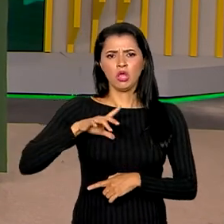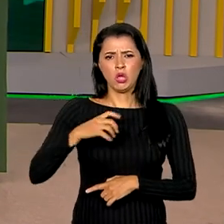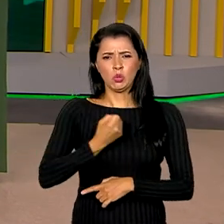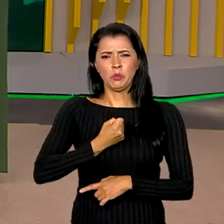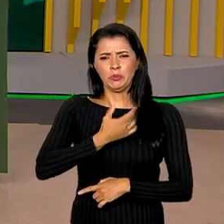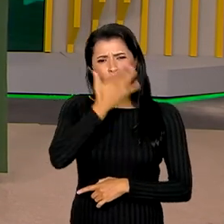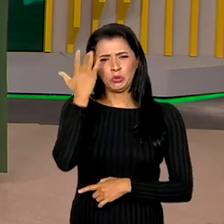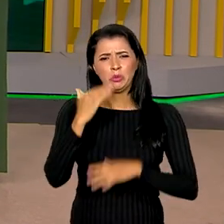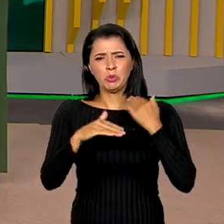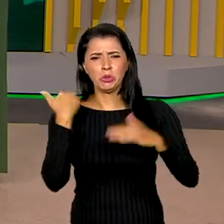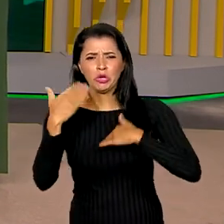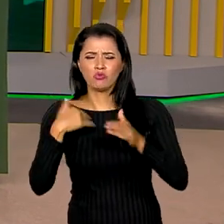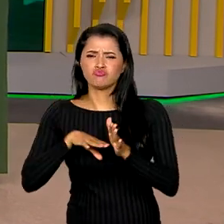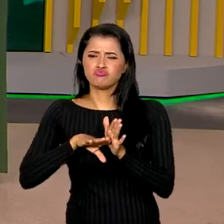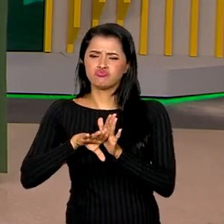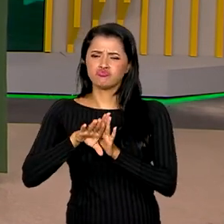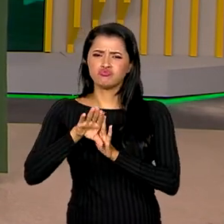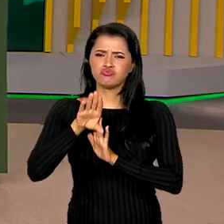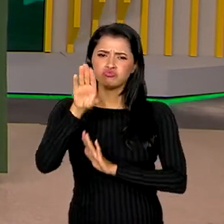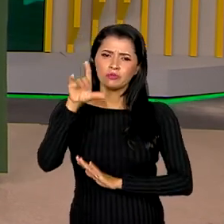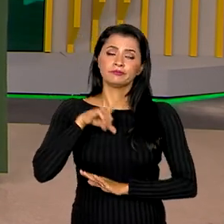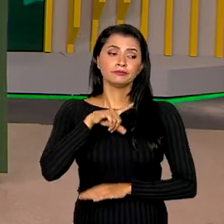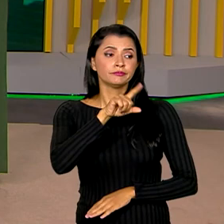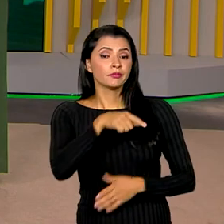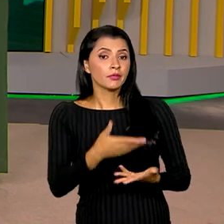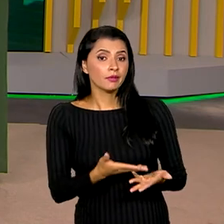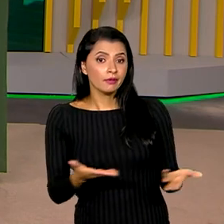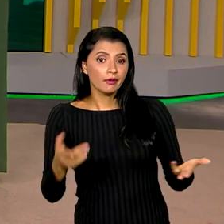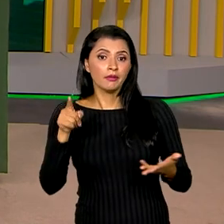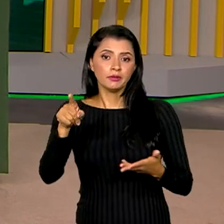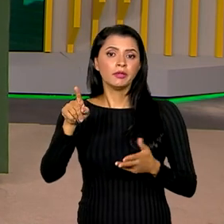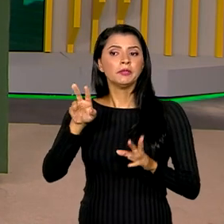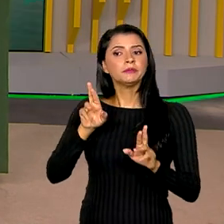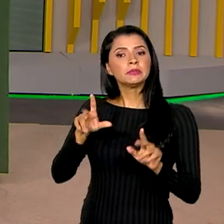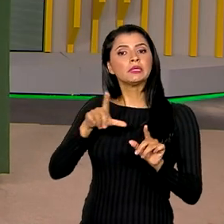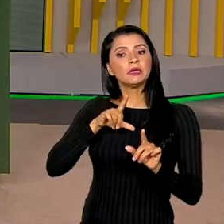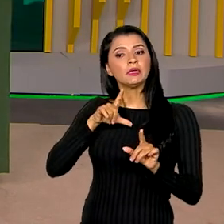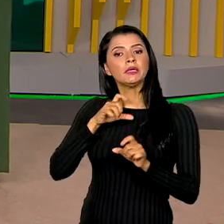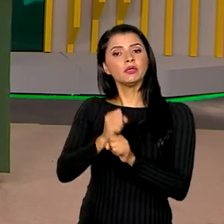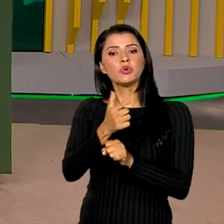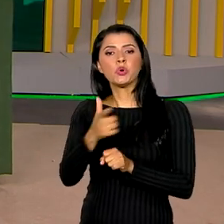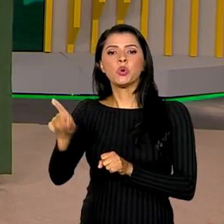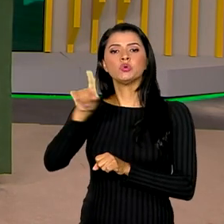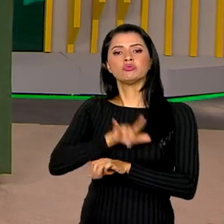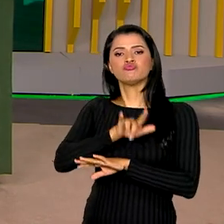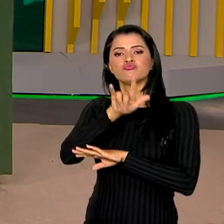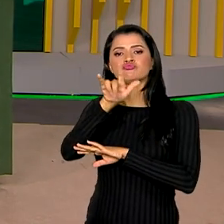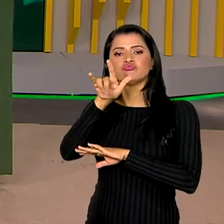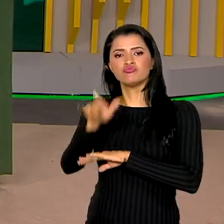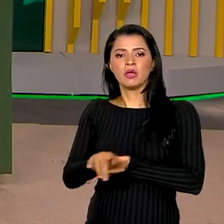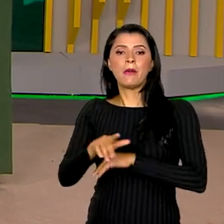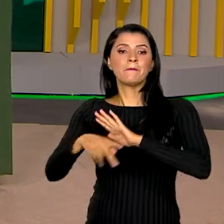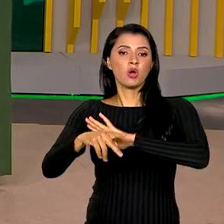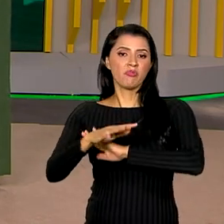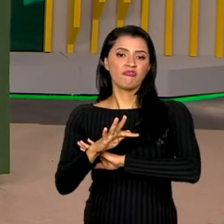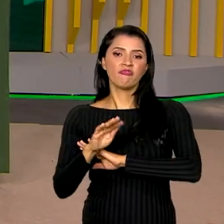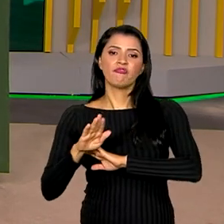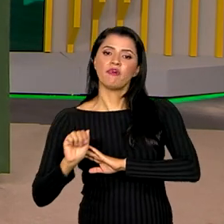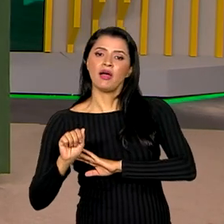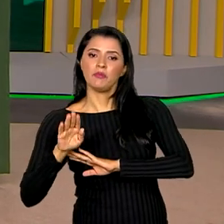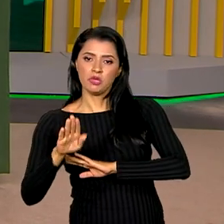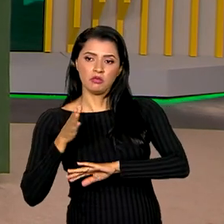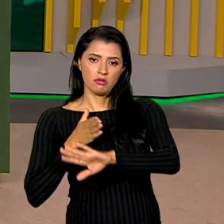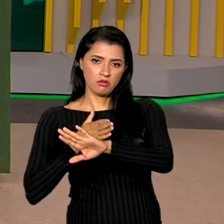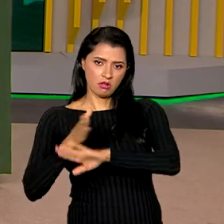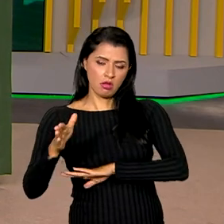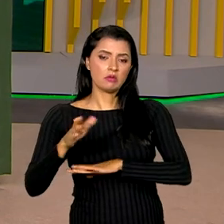de mortos sobe a cada momento. É Roberto, há previsão ainda de outras aeronaves da FAB seguirem para o Oriente